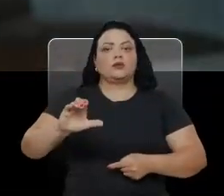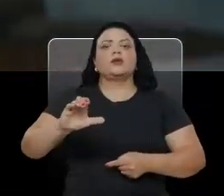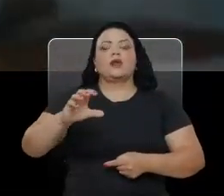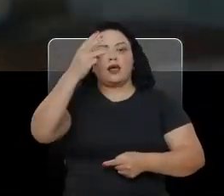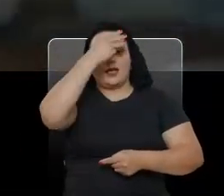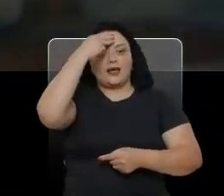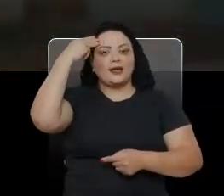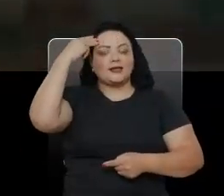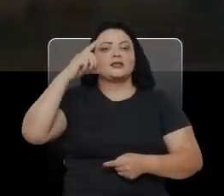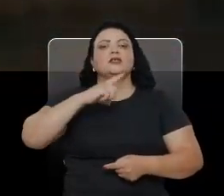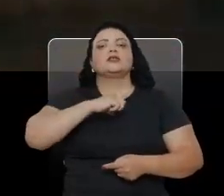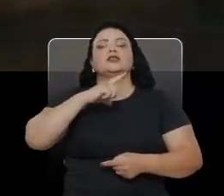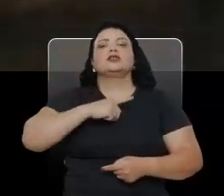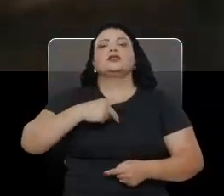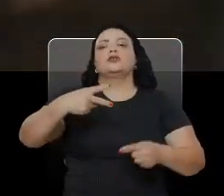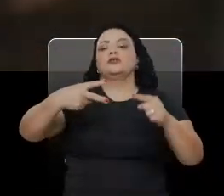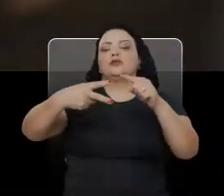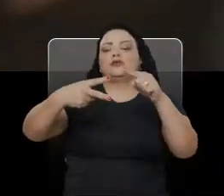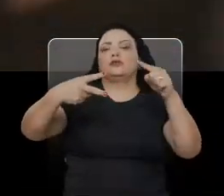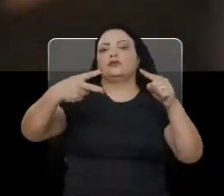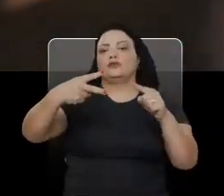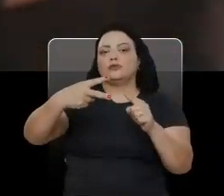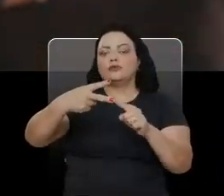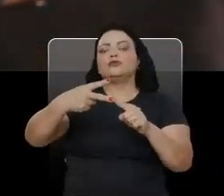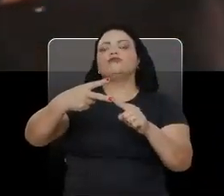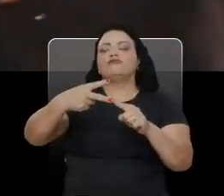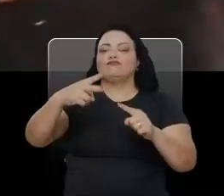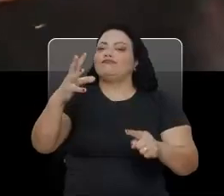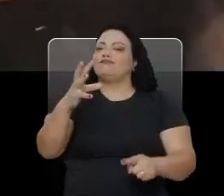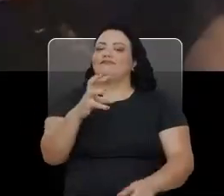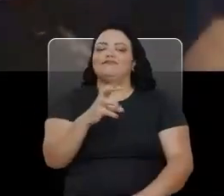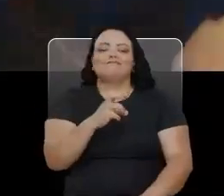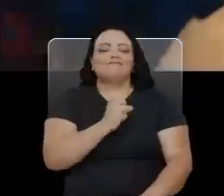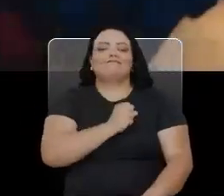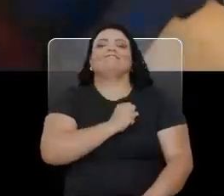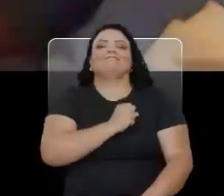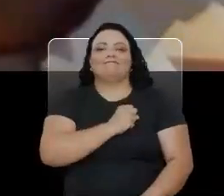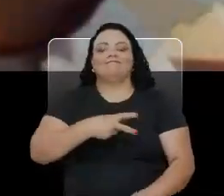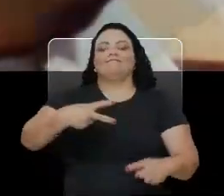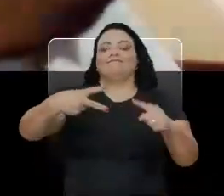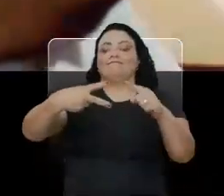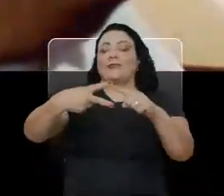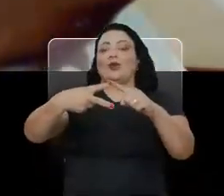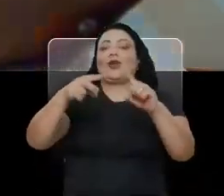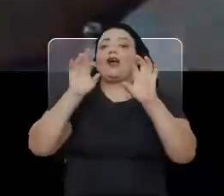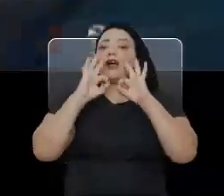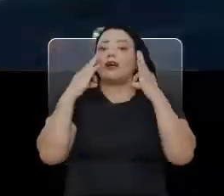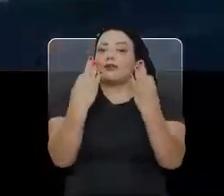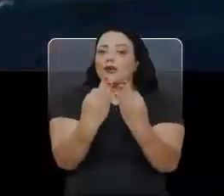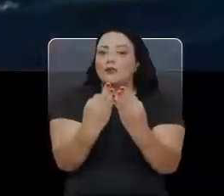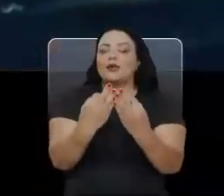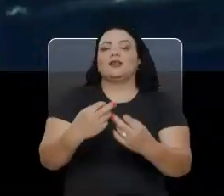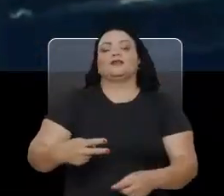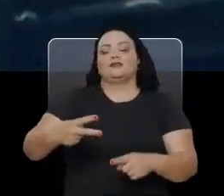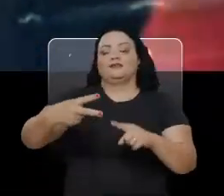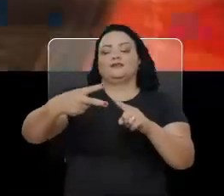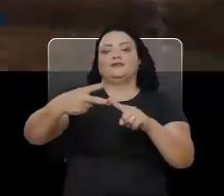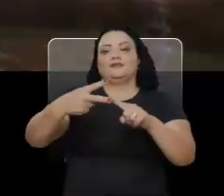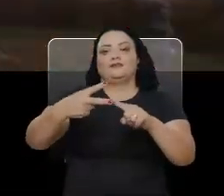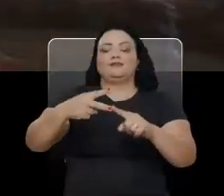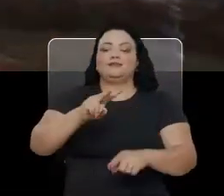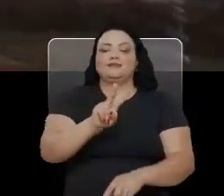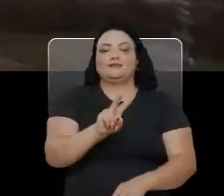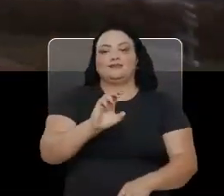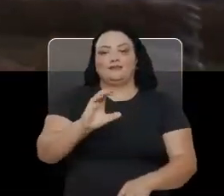Erzeng tinha dois grandes, imensos amores. Sua família e